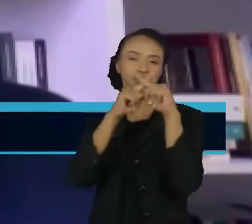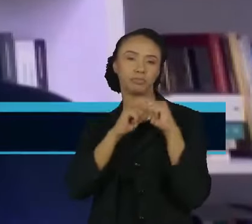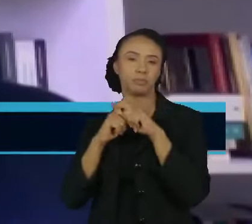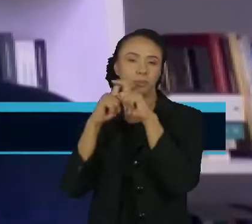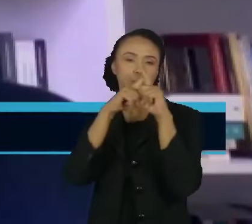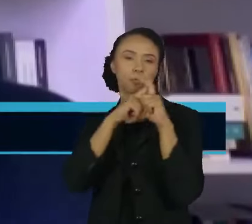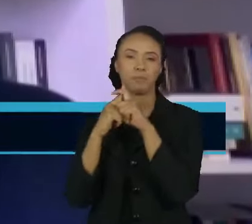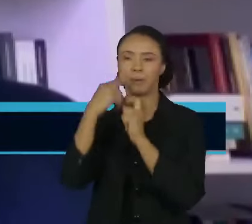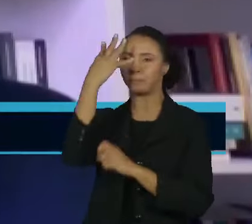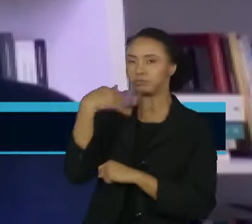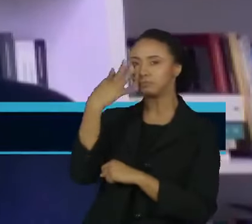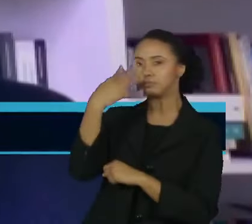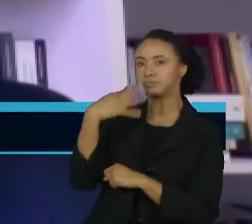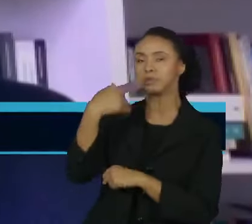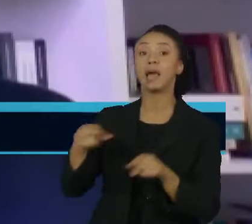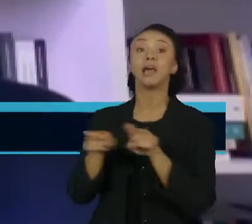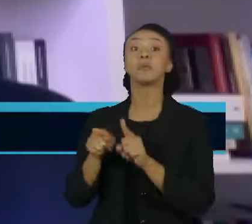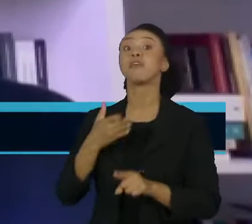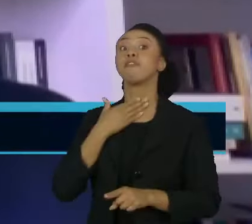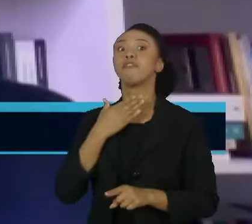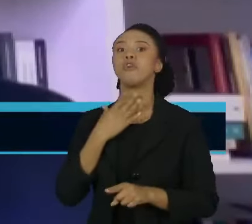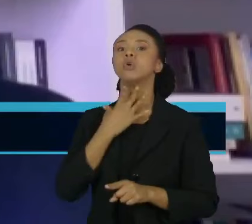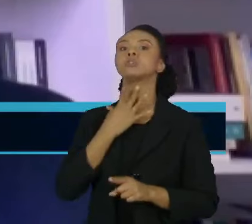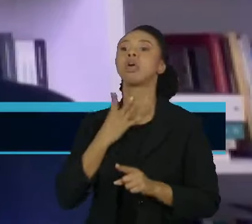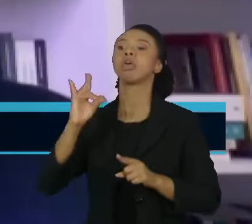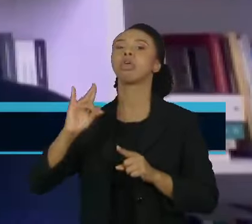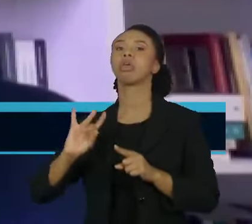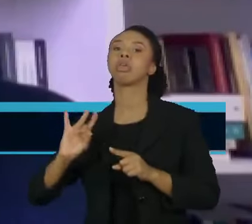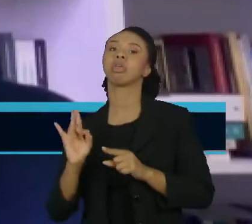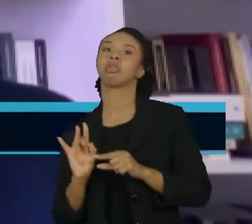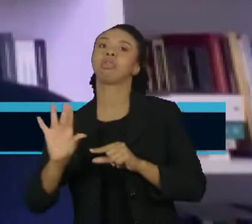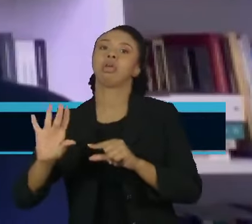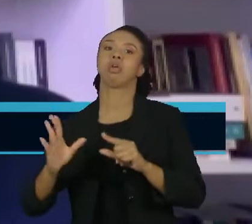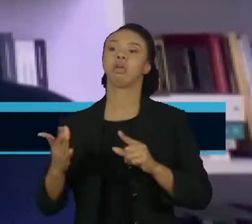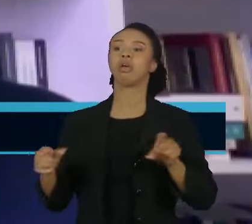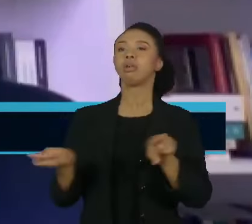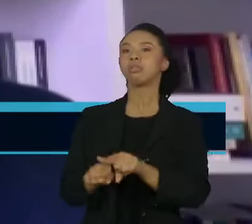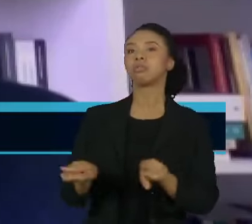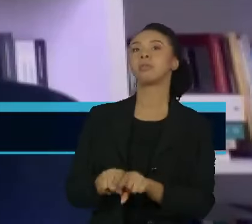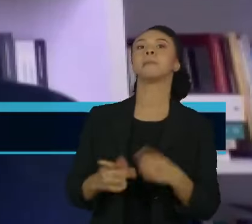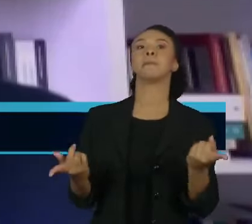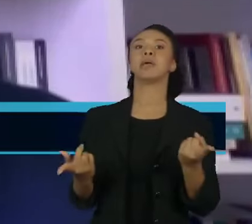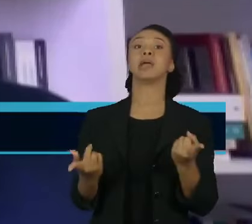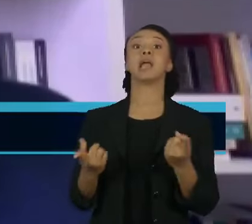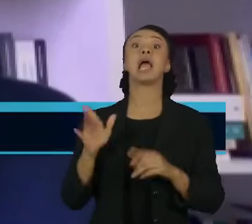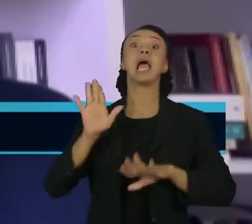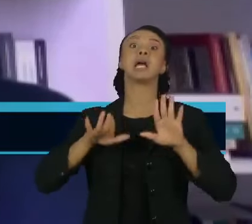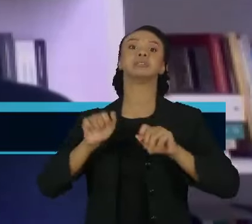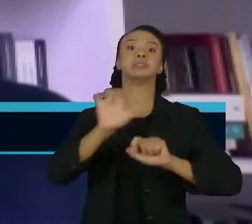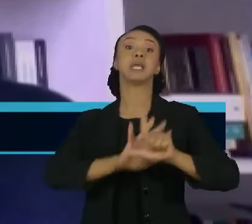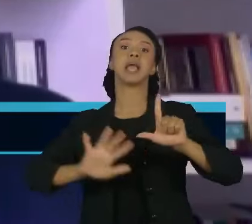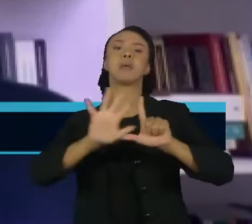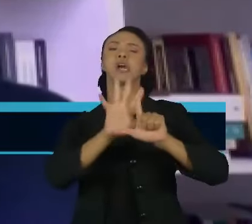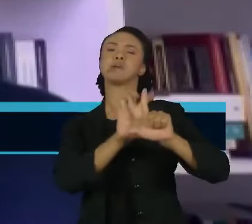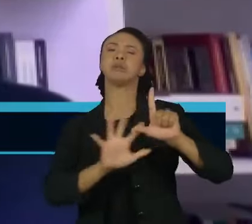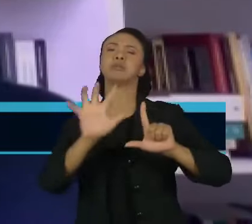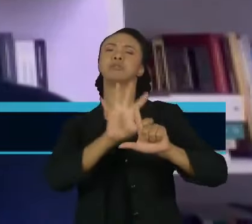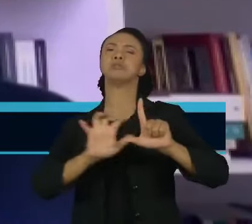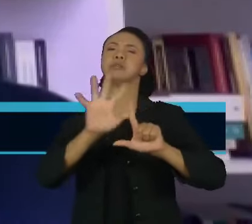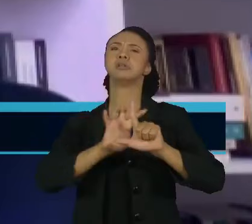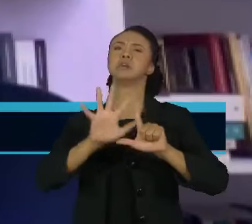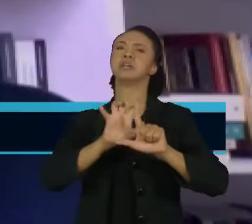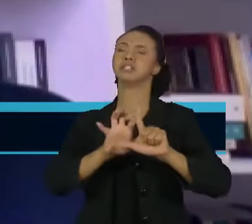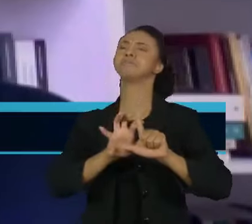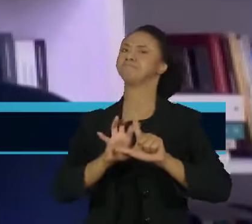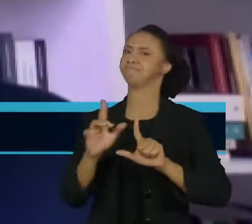utilização de voz em candidatos deformadas, né? Tudo isso gerou uma